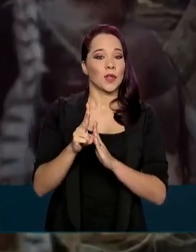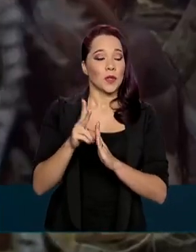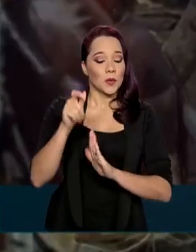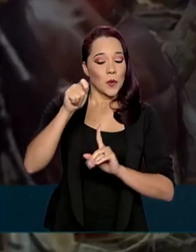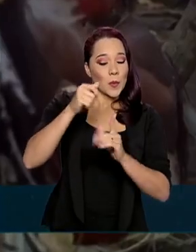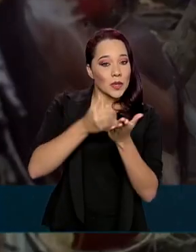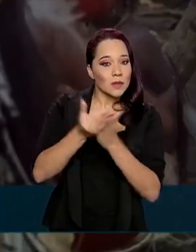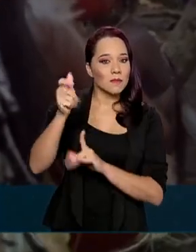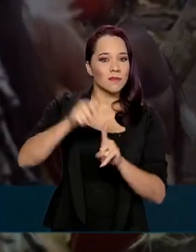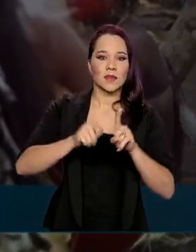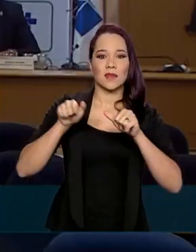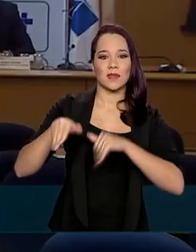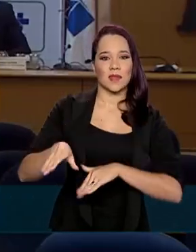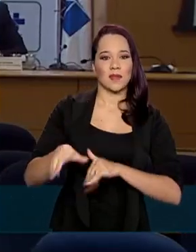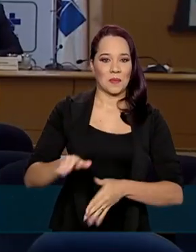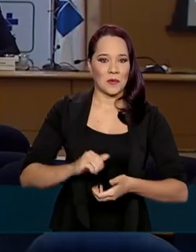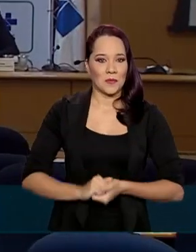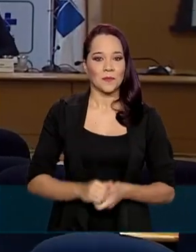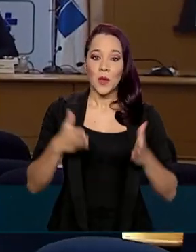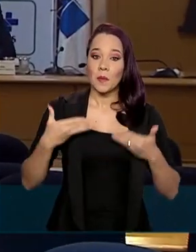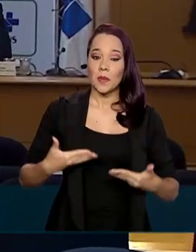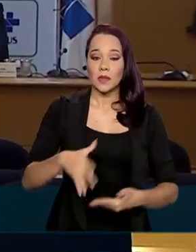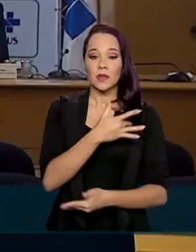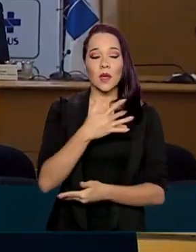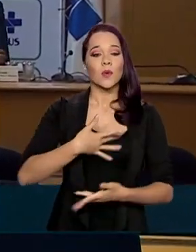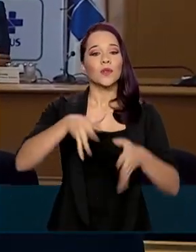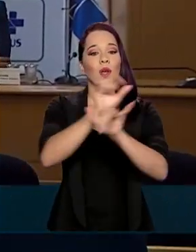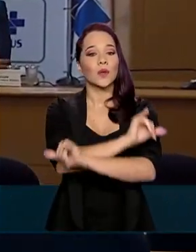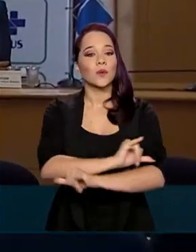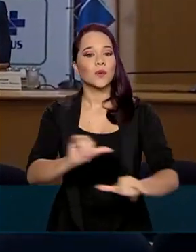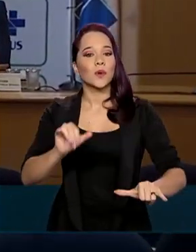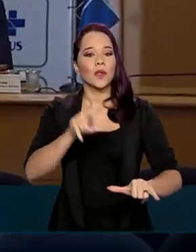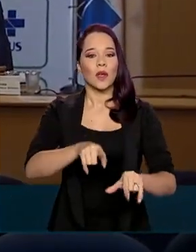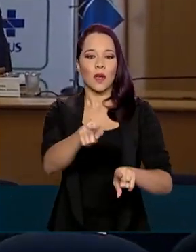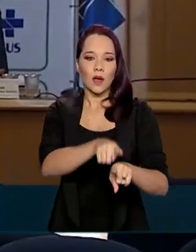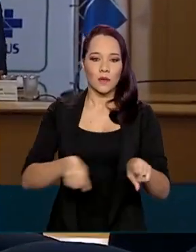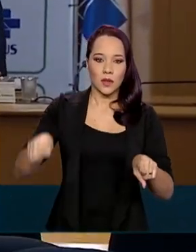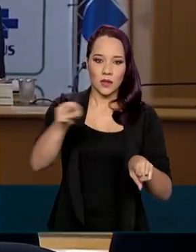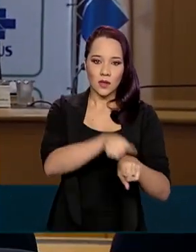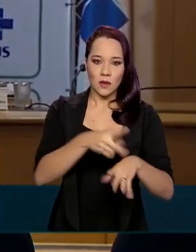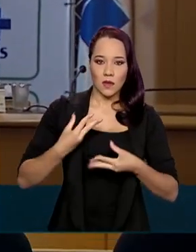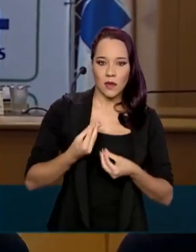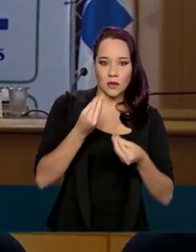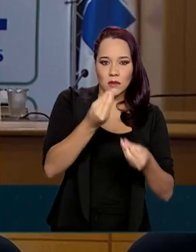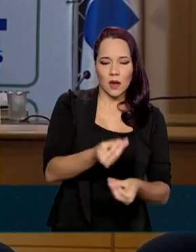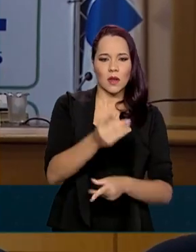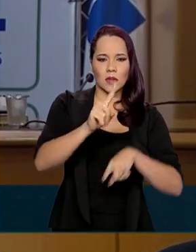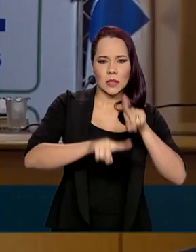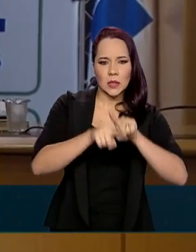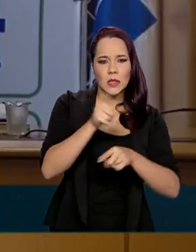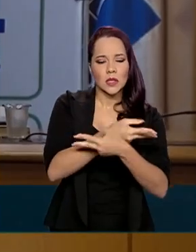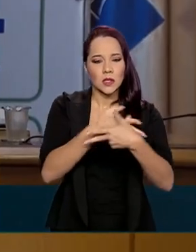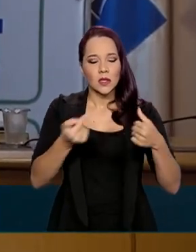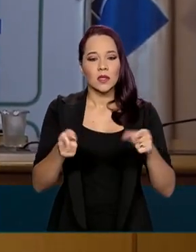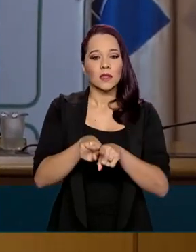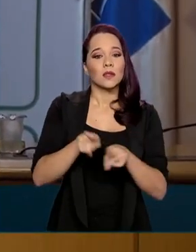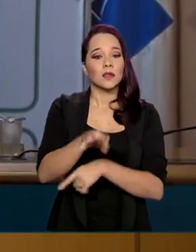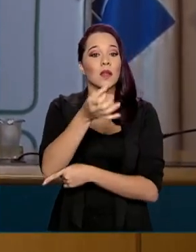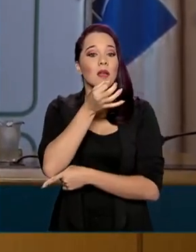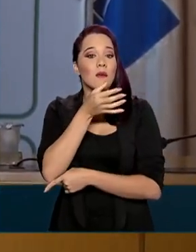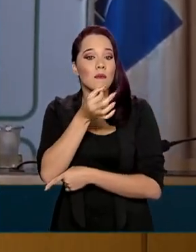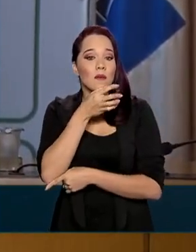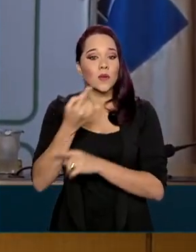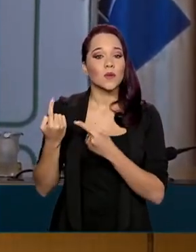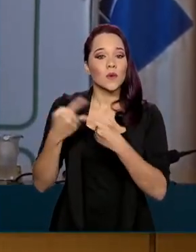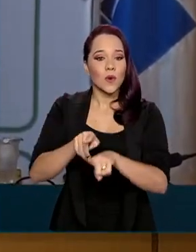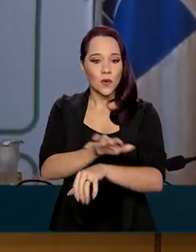setembro. O Ministério da Saúde anunciou a medida durante a atualização das entregas de equipamentos e medicamentos contra